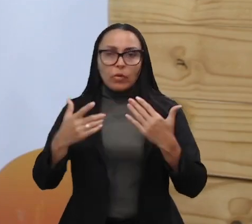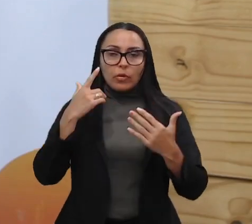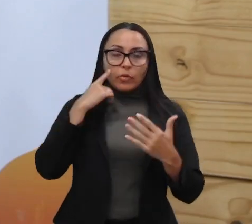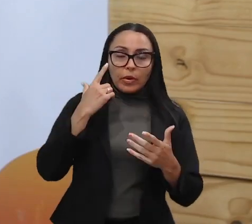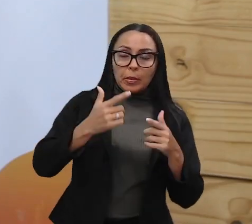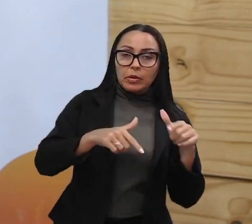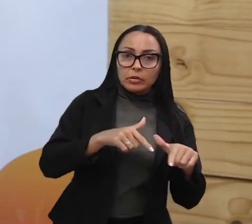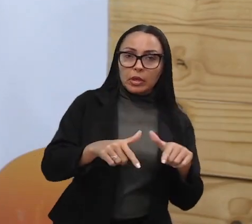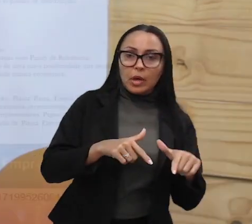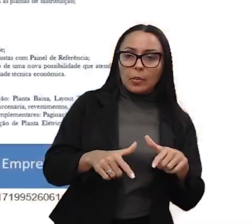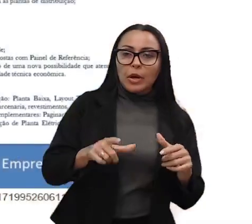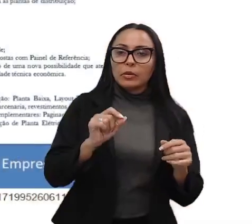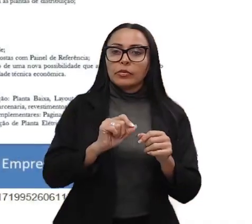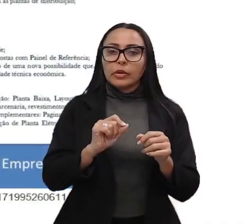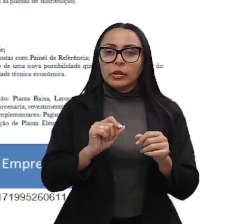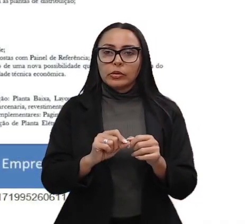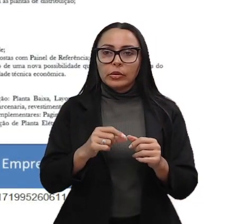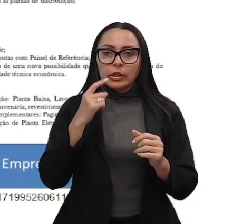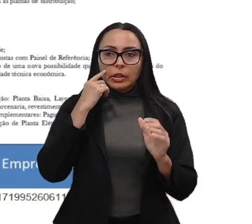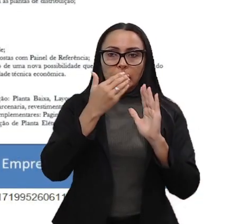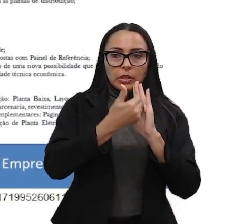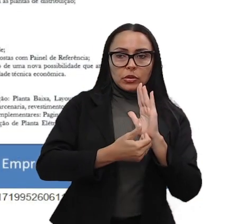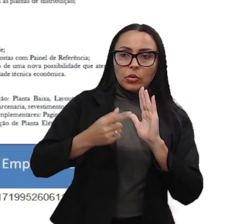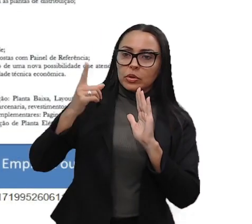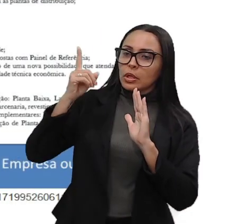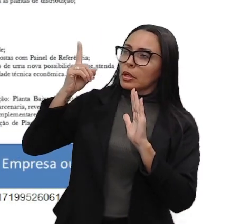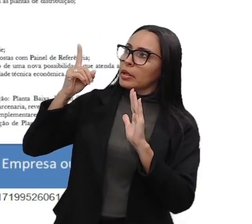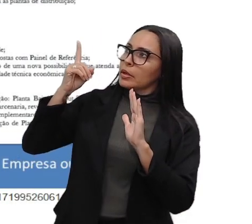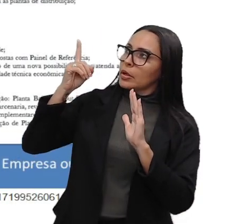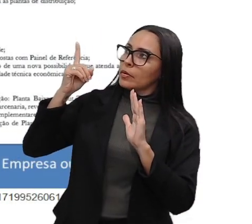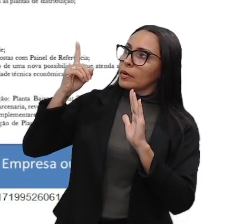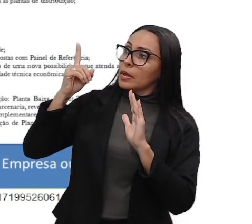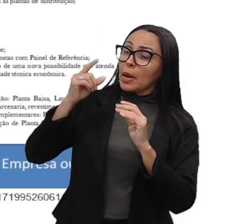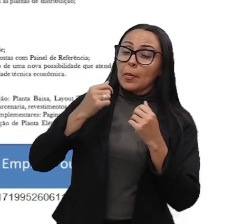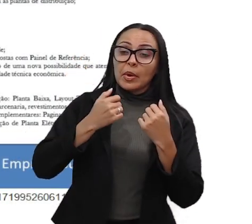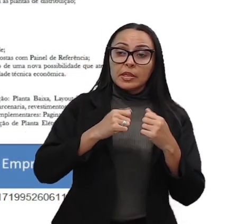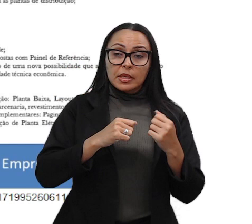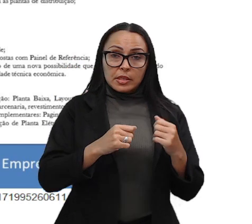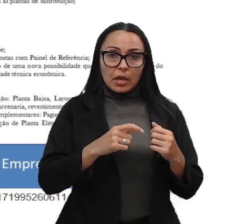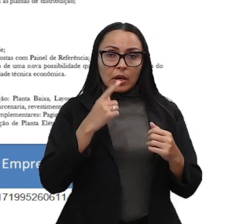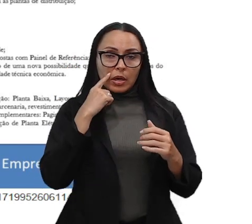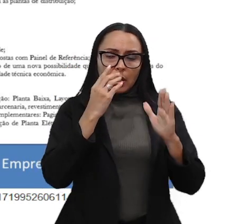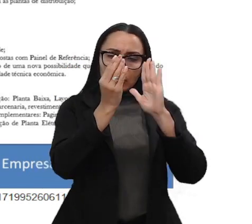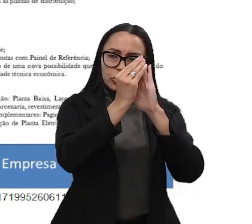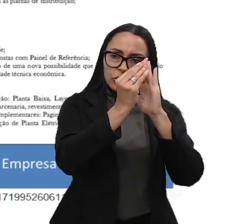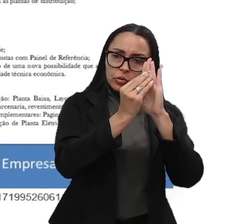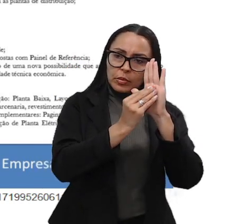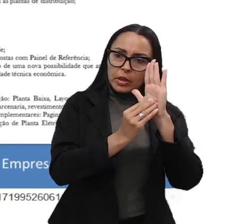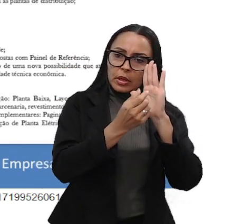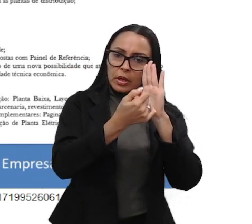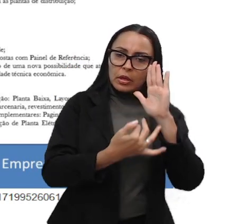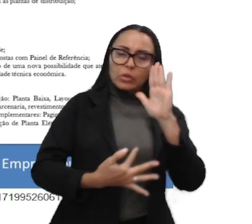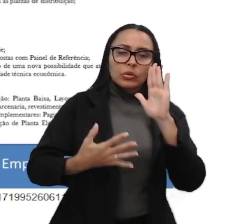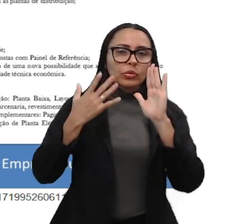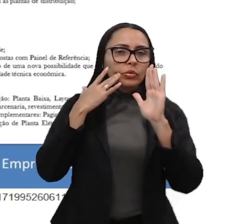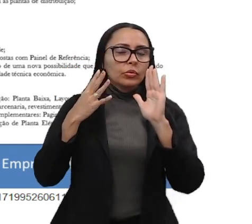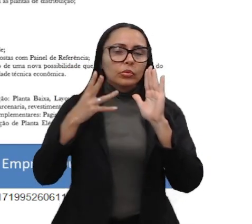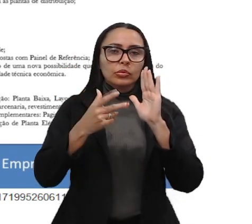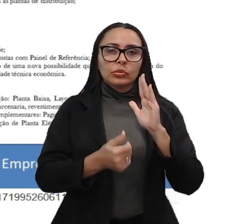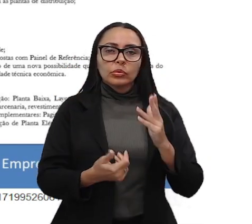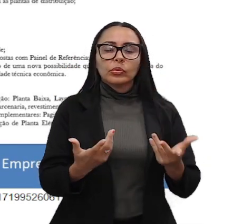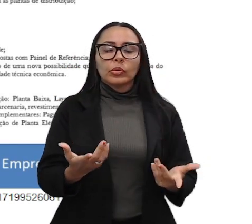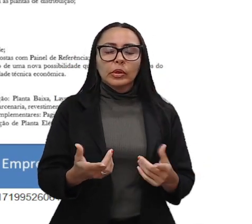E aí dentro desse contrato você precisa colocar as suas obrigações, o que você vai fazer, e também as